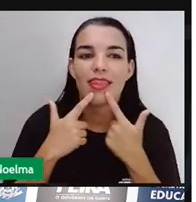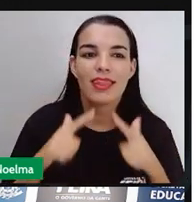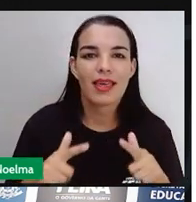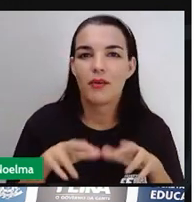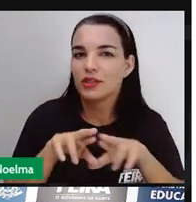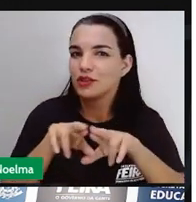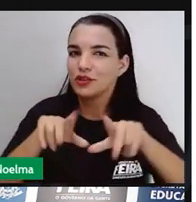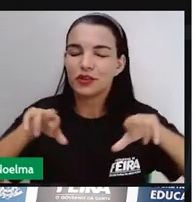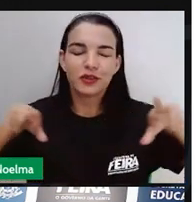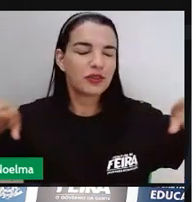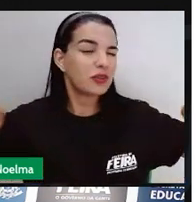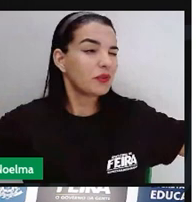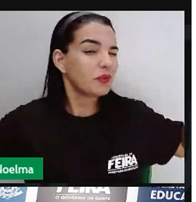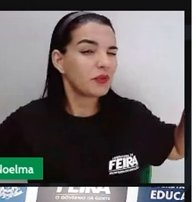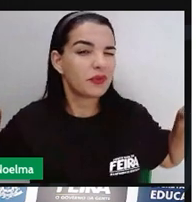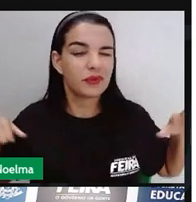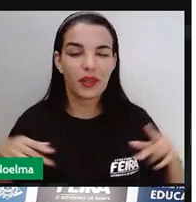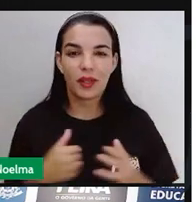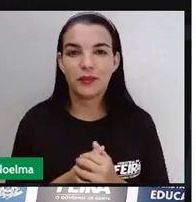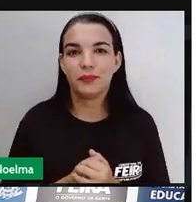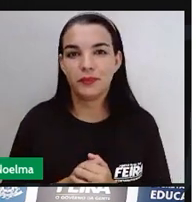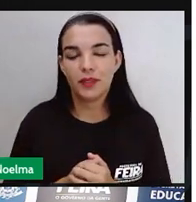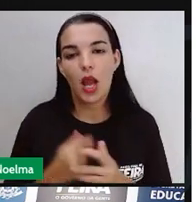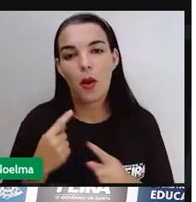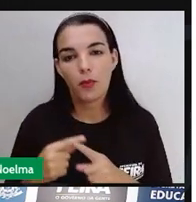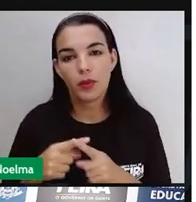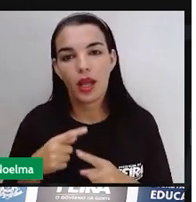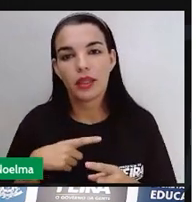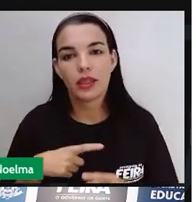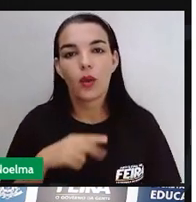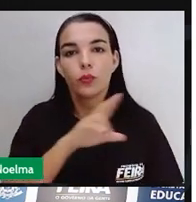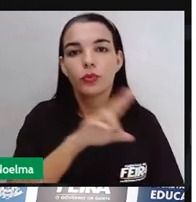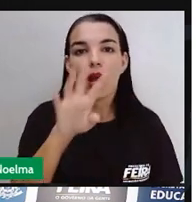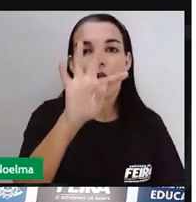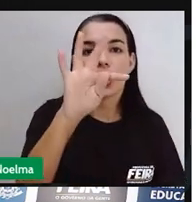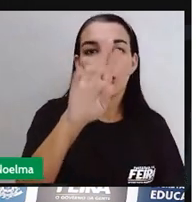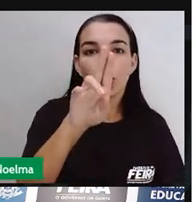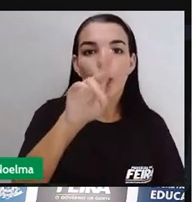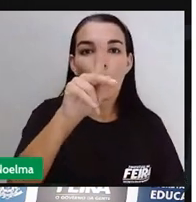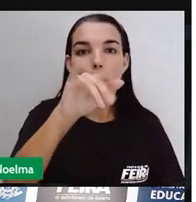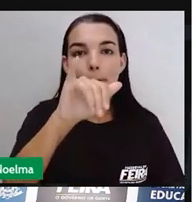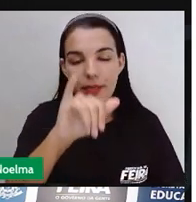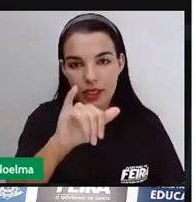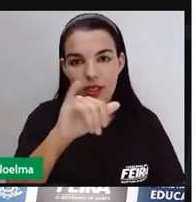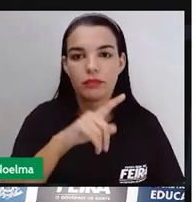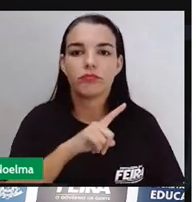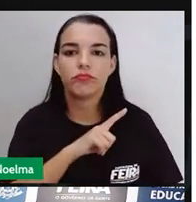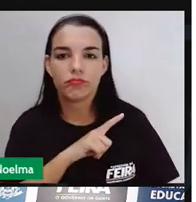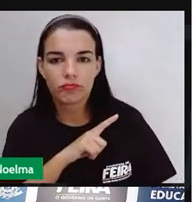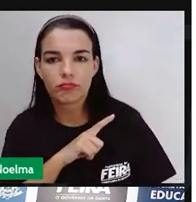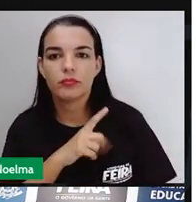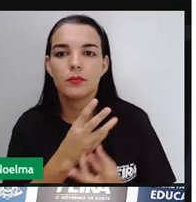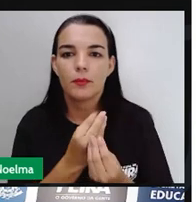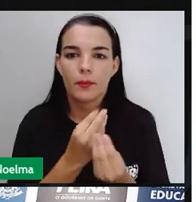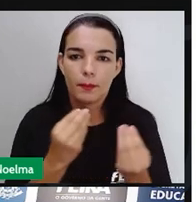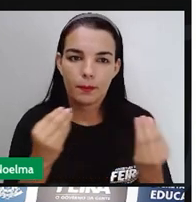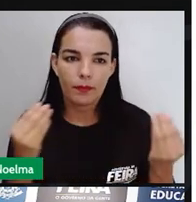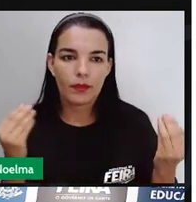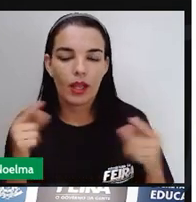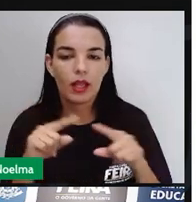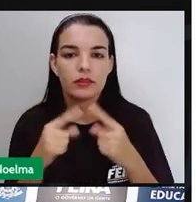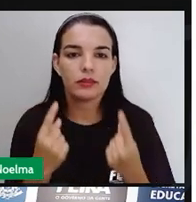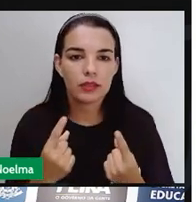mais numerosa era a dos tupi-guaranis, né? Tupi-guaranis. E foram com eles que os